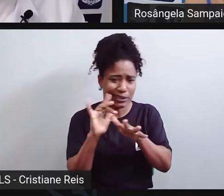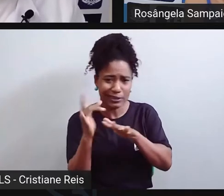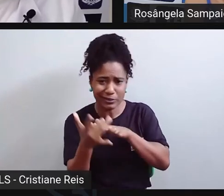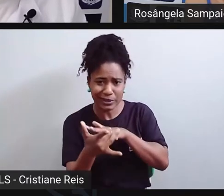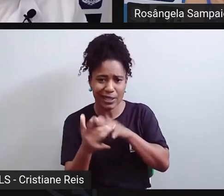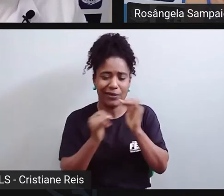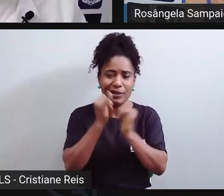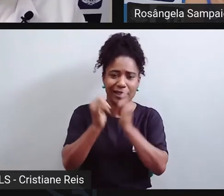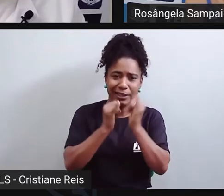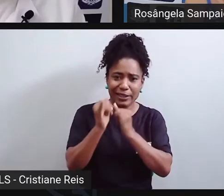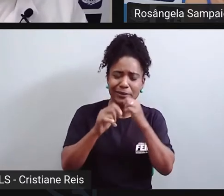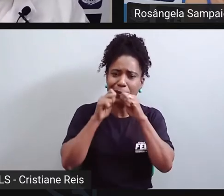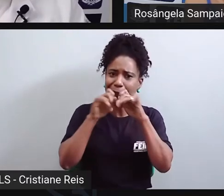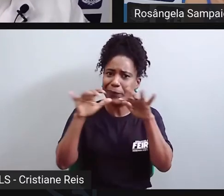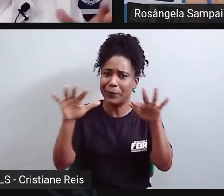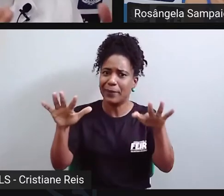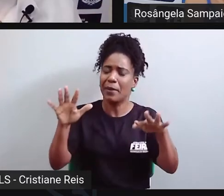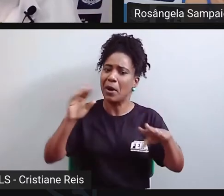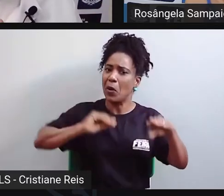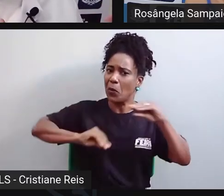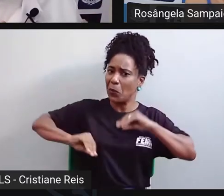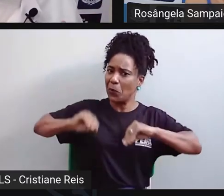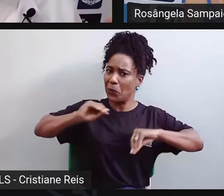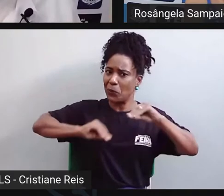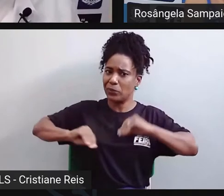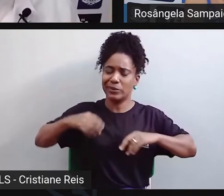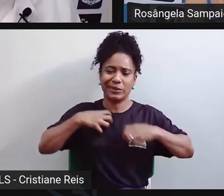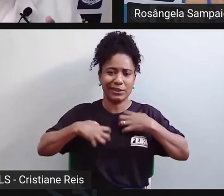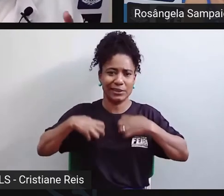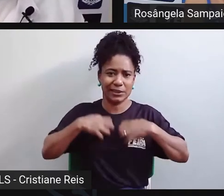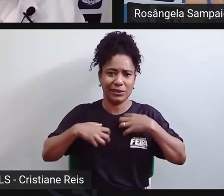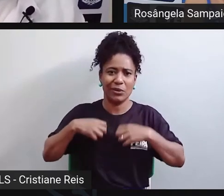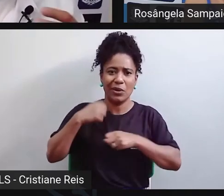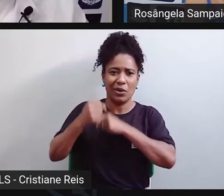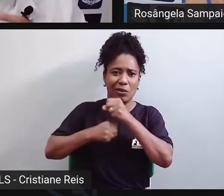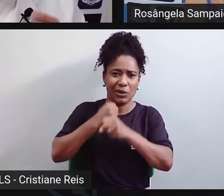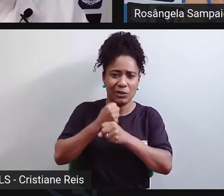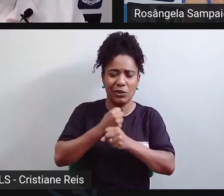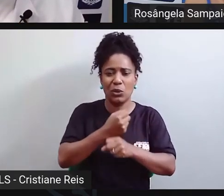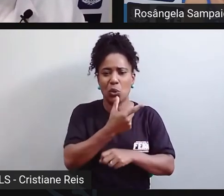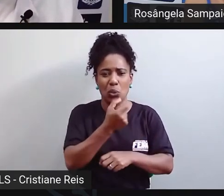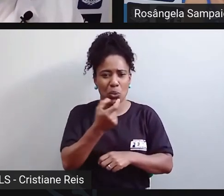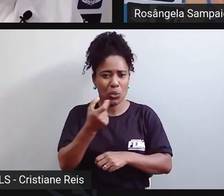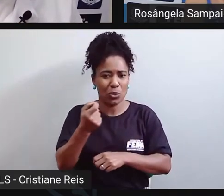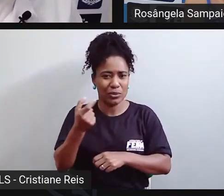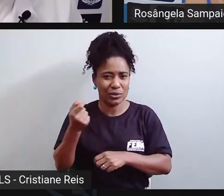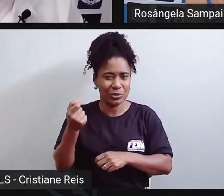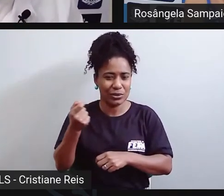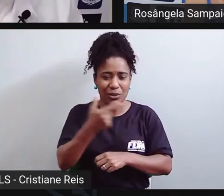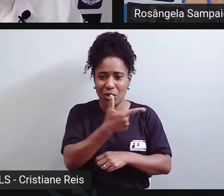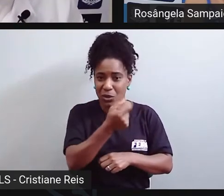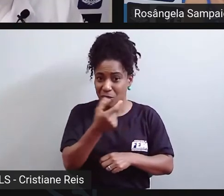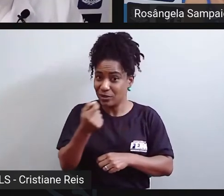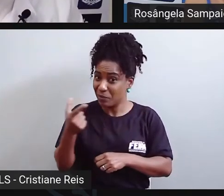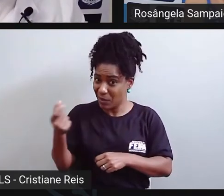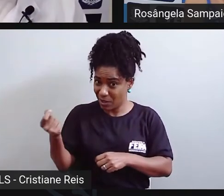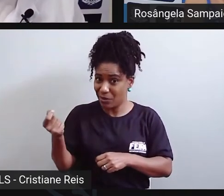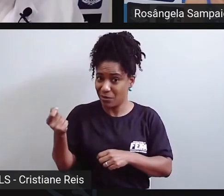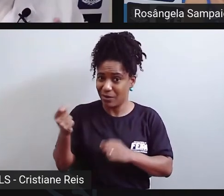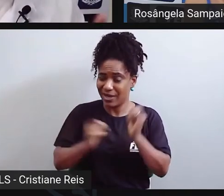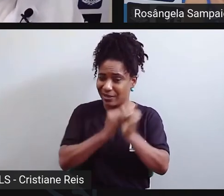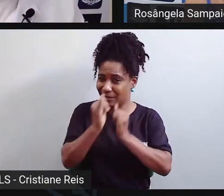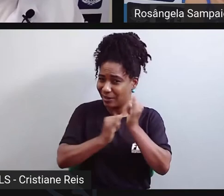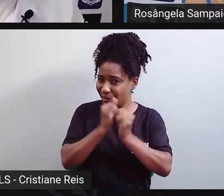comuns, mais relatados, a partir ali dos anos 2000, quando a gente começa a ter a internet no nosso dia a dia? É